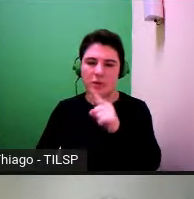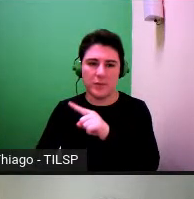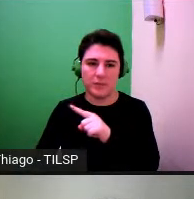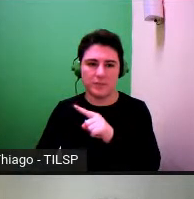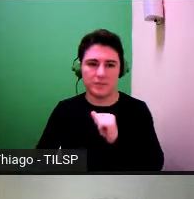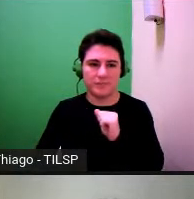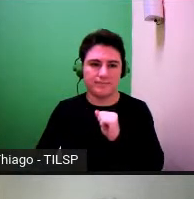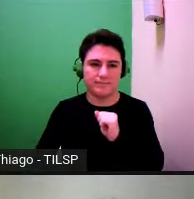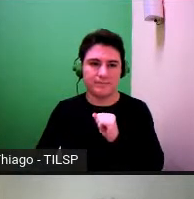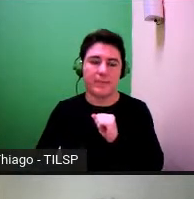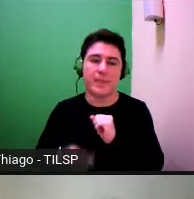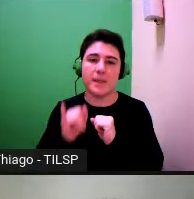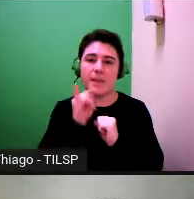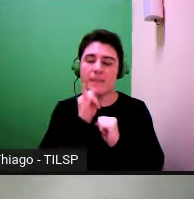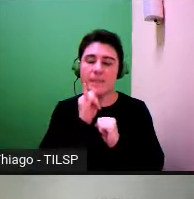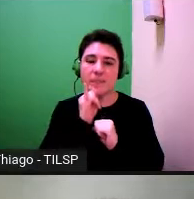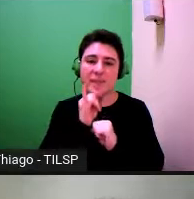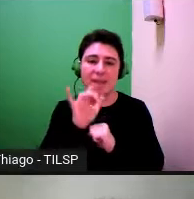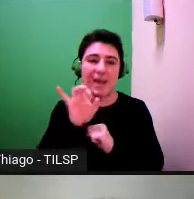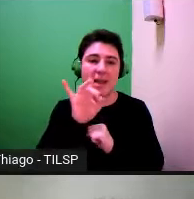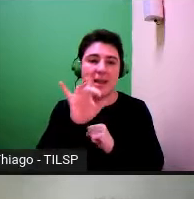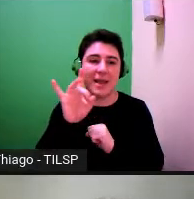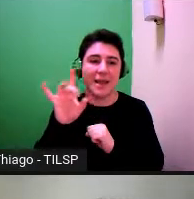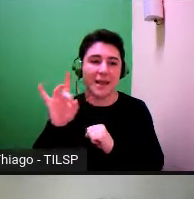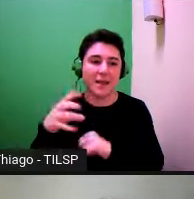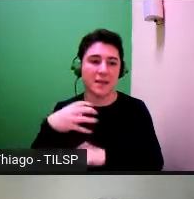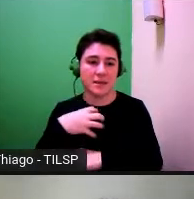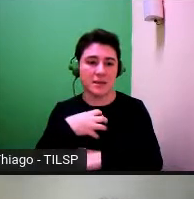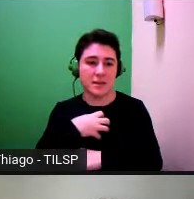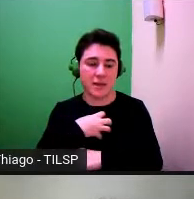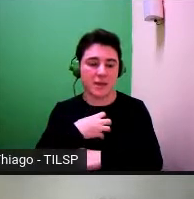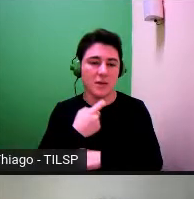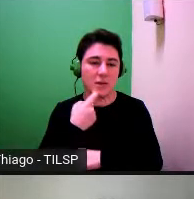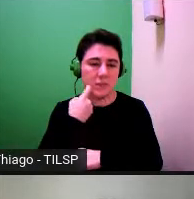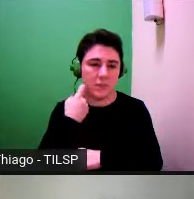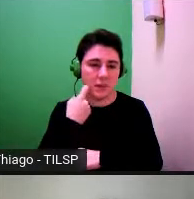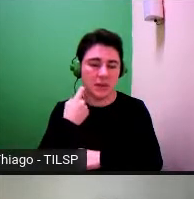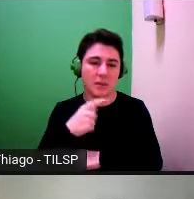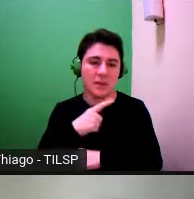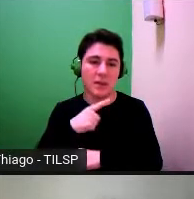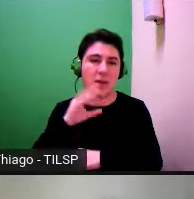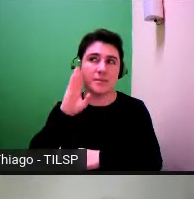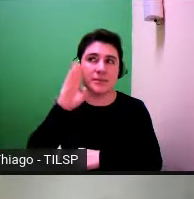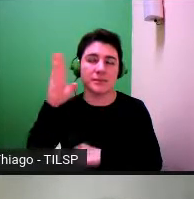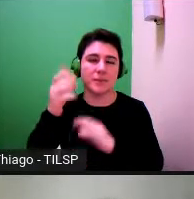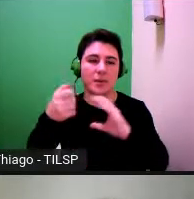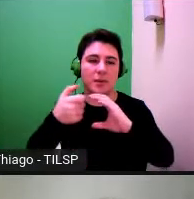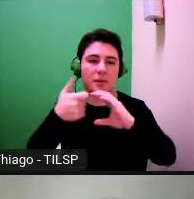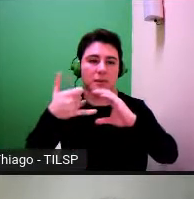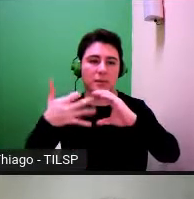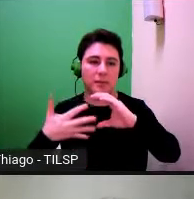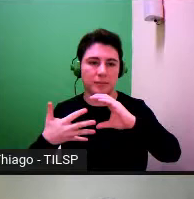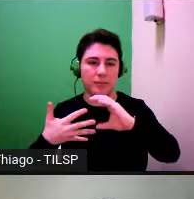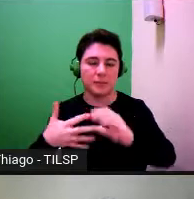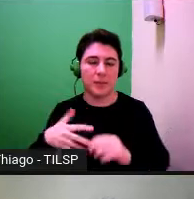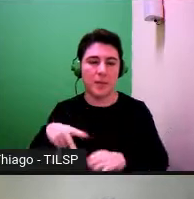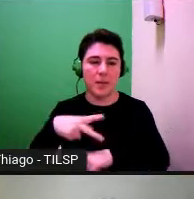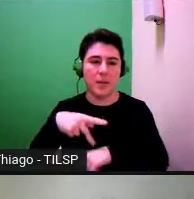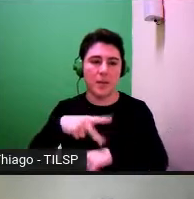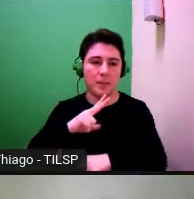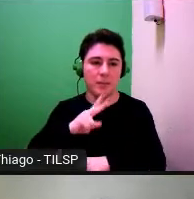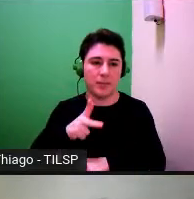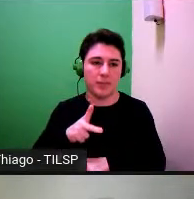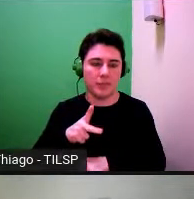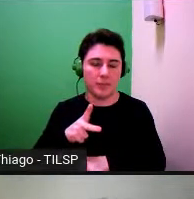por exemplo para cada uma das espécies apresentadas descrevem-se as suas principais características Portugal é o país